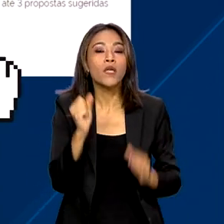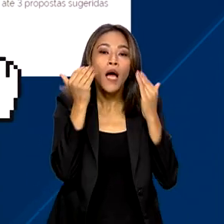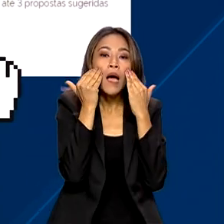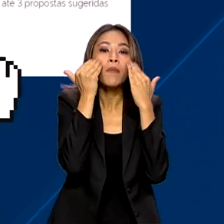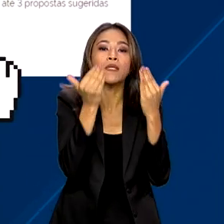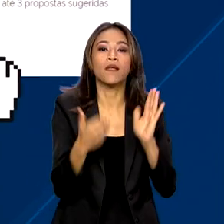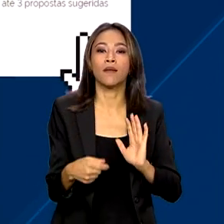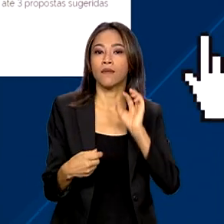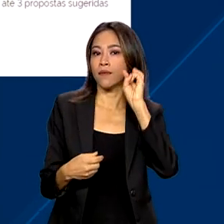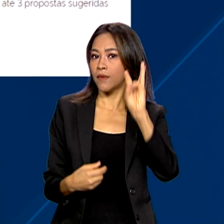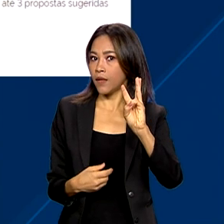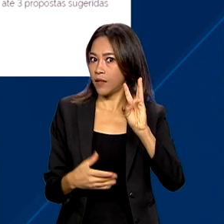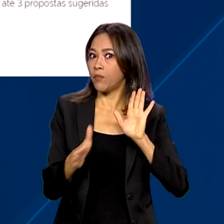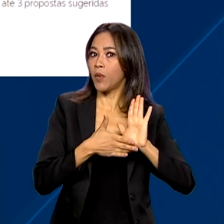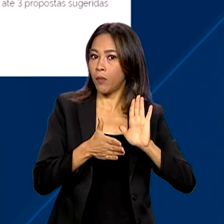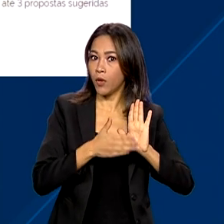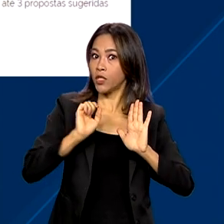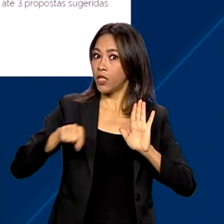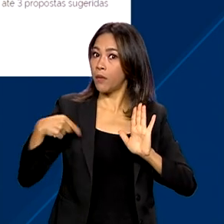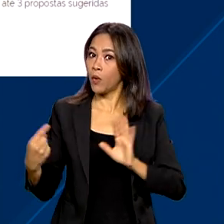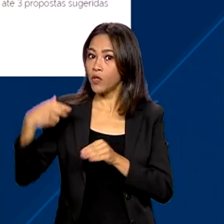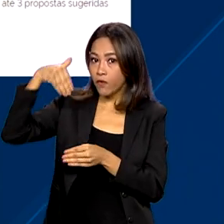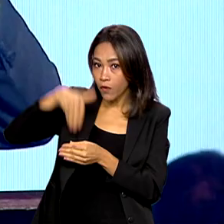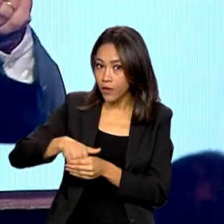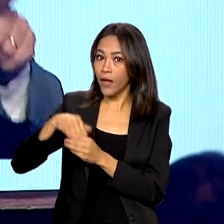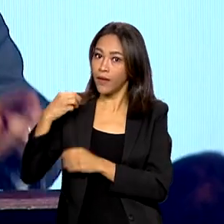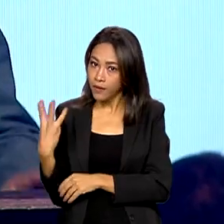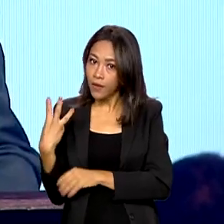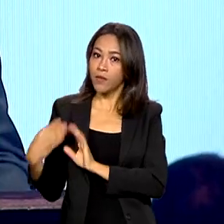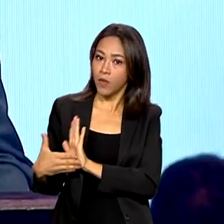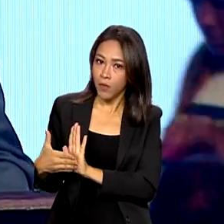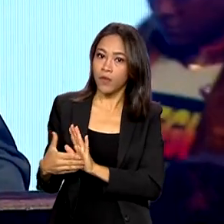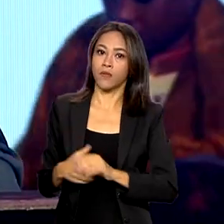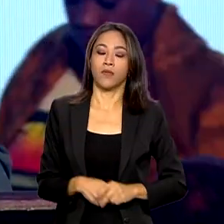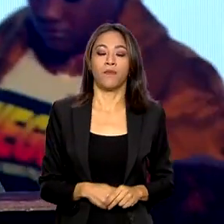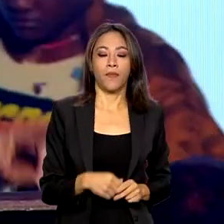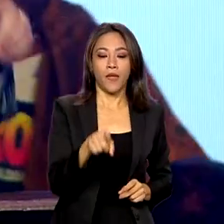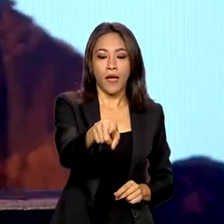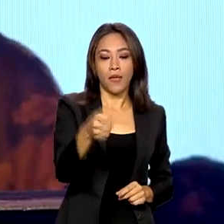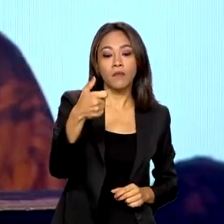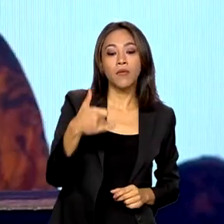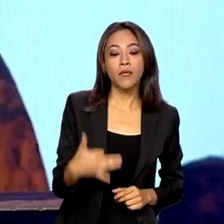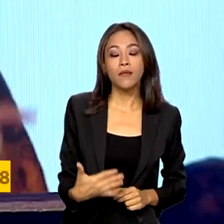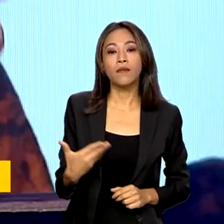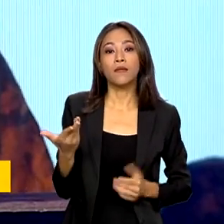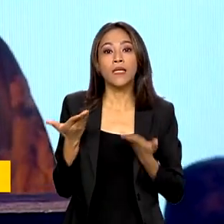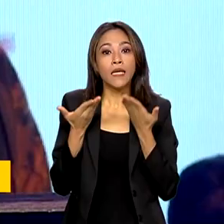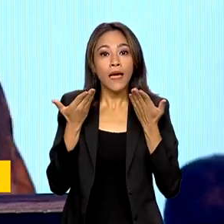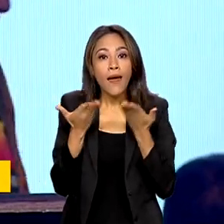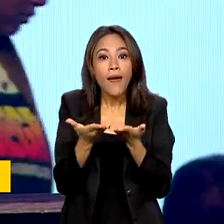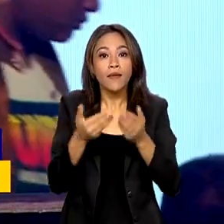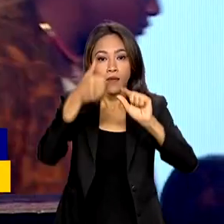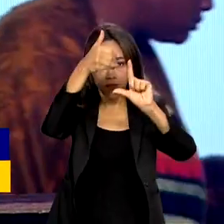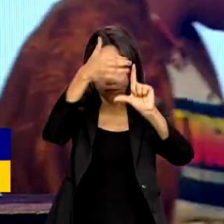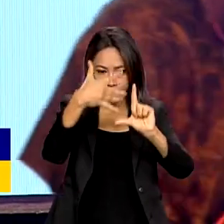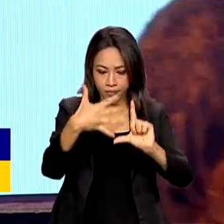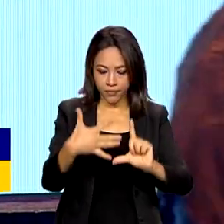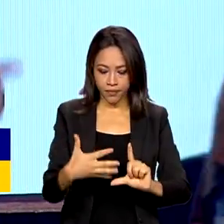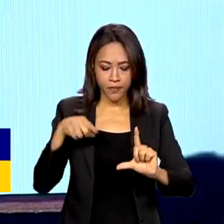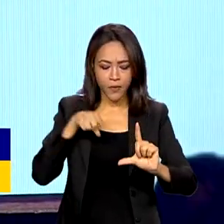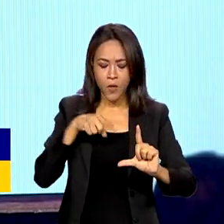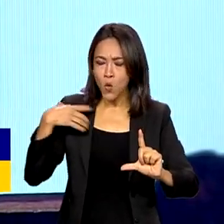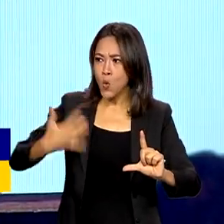três propostas e votar em outras três. Essa plataforma será a maior participação